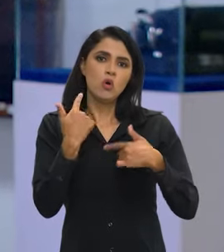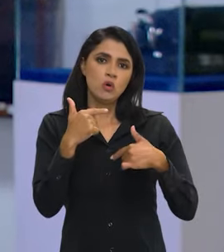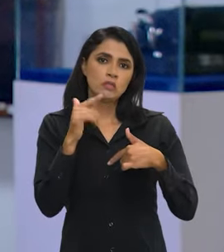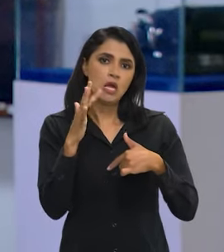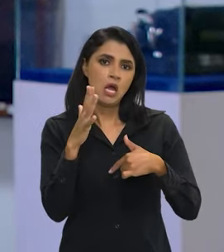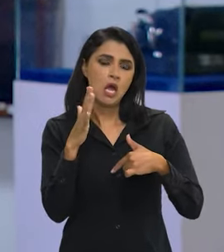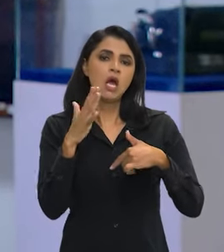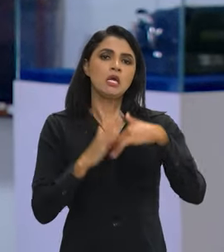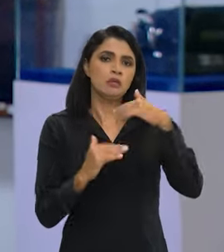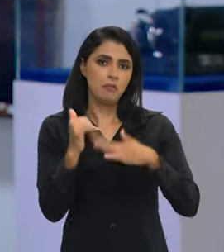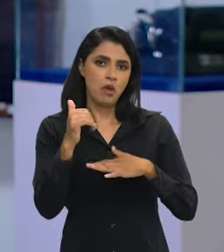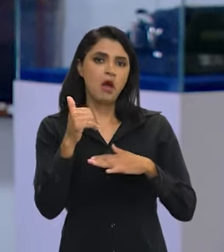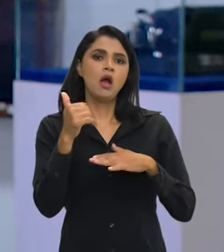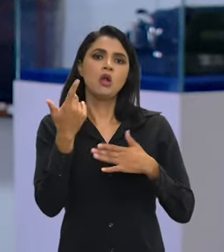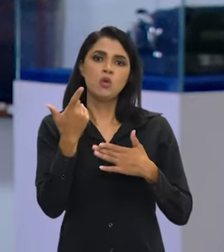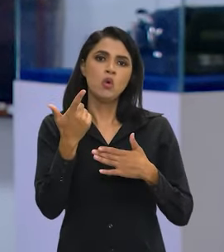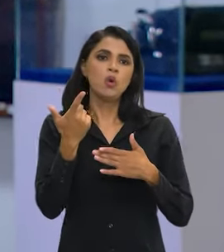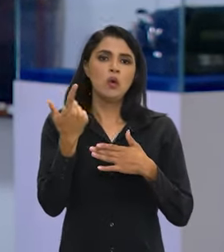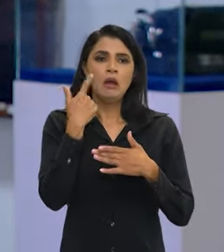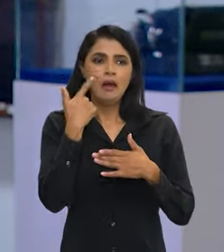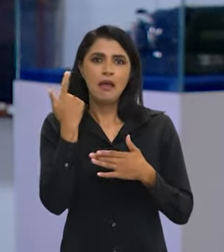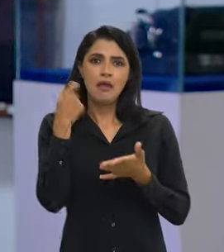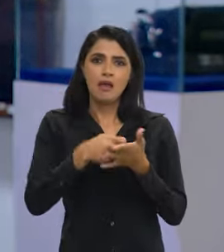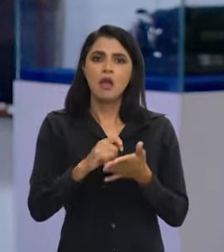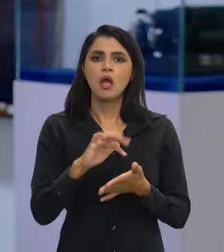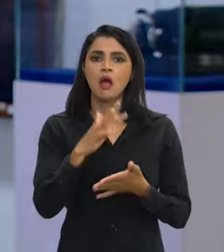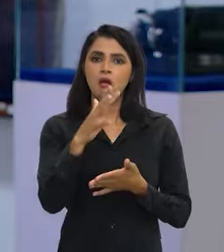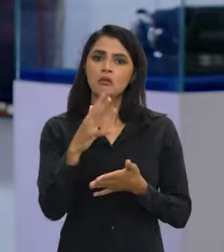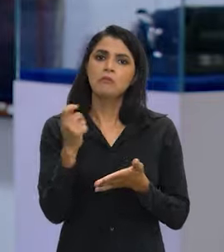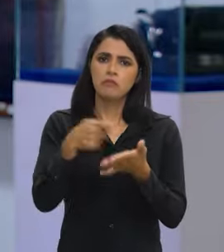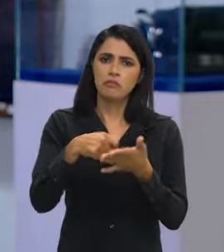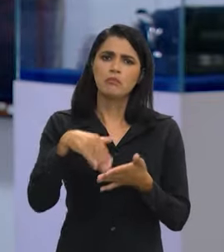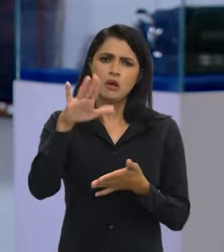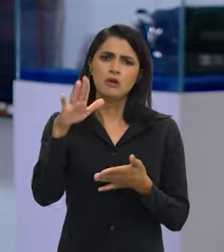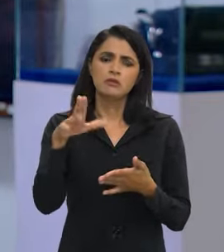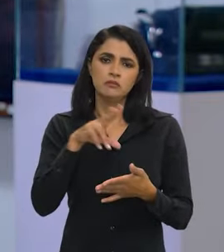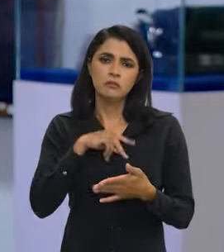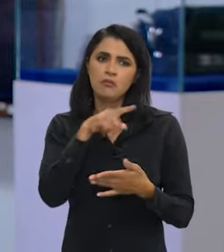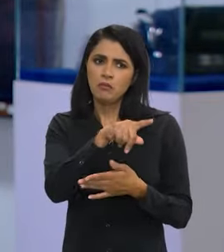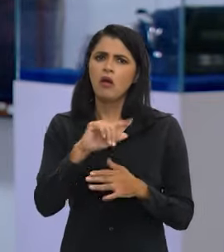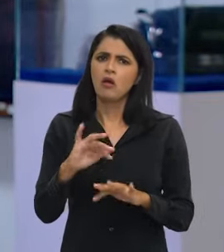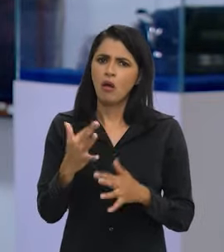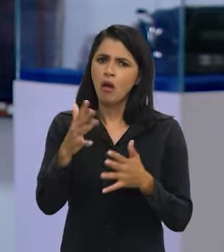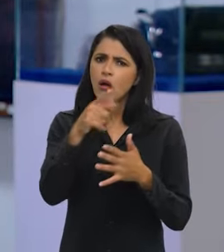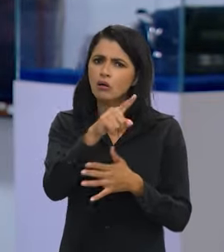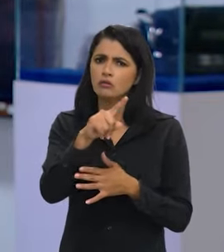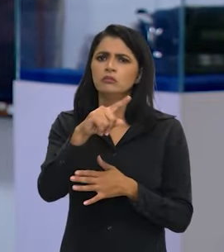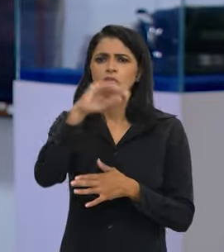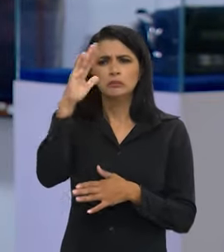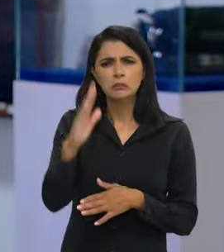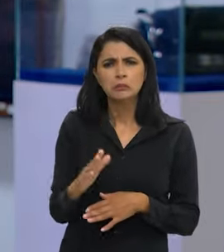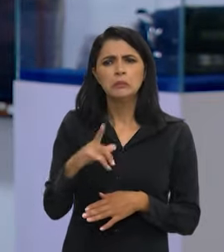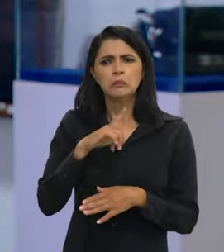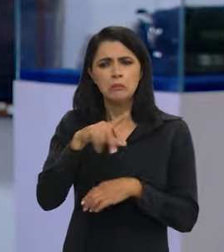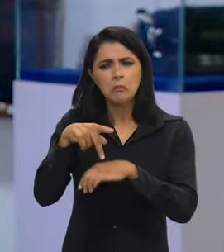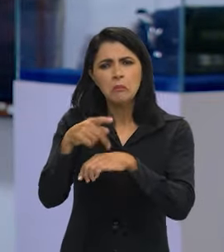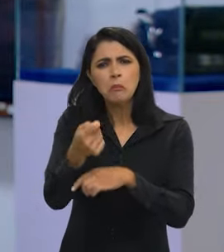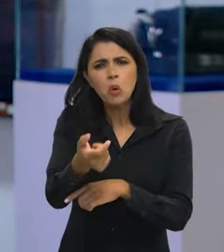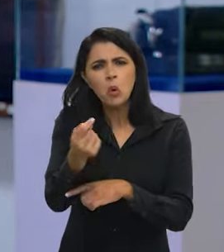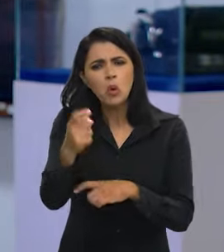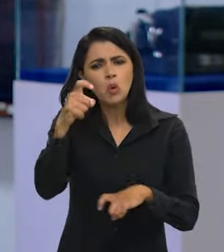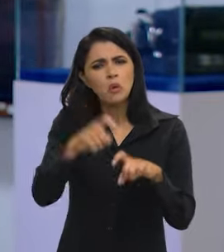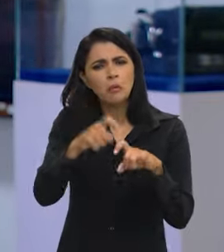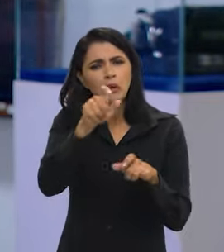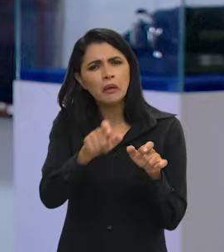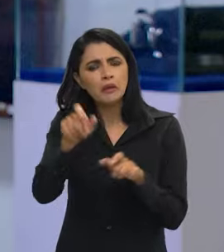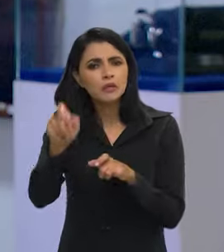Médico é uma mão de obra caríssima. Não que a gente pague tanto para eles, eles mereceriam até mais. Mas é uma mão de obra cara, o país tem poucos médicos,